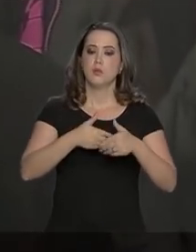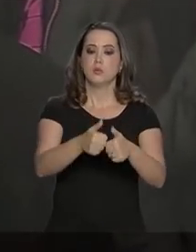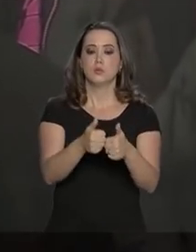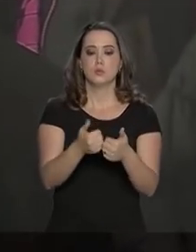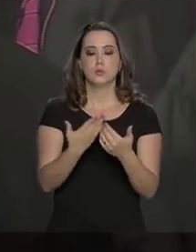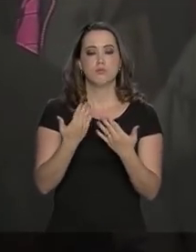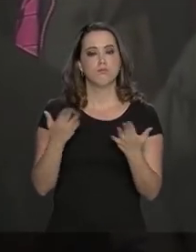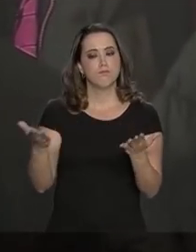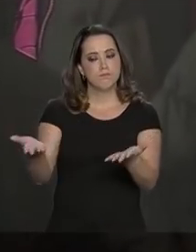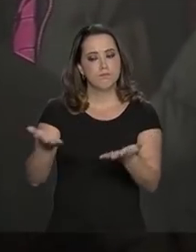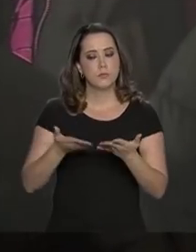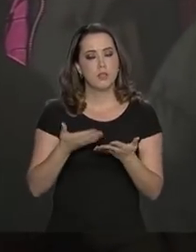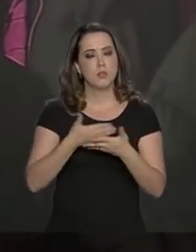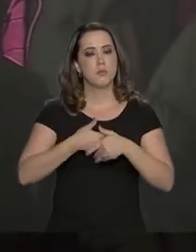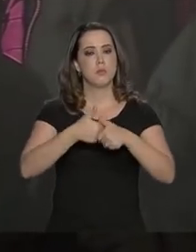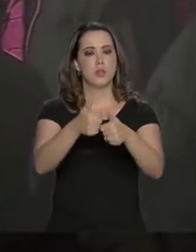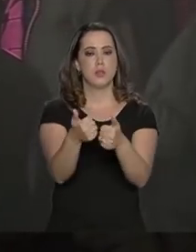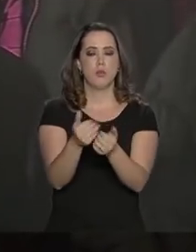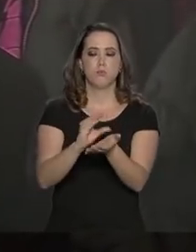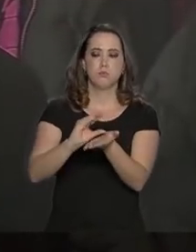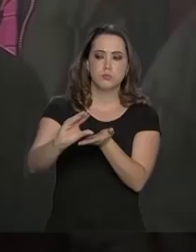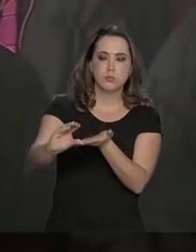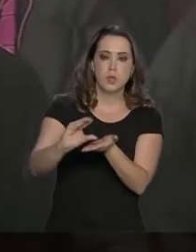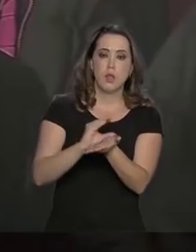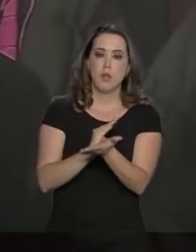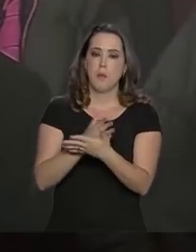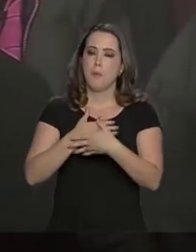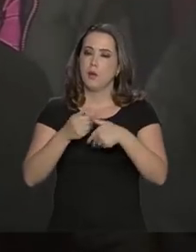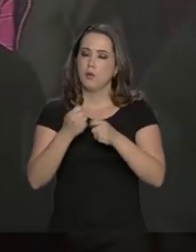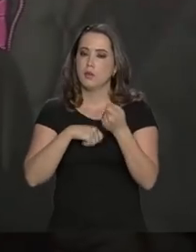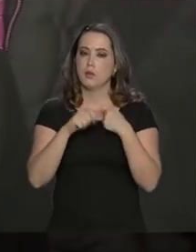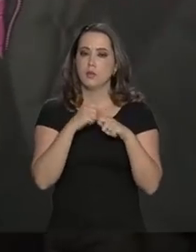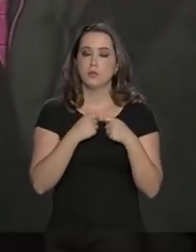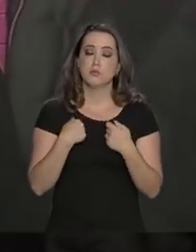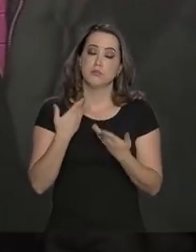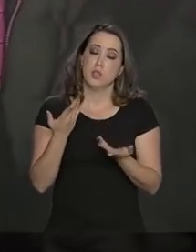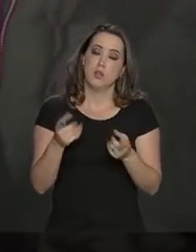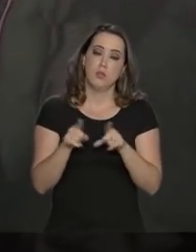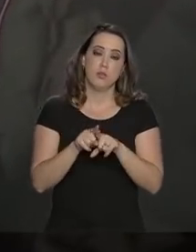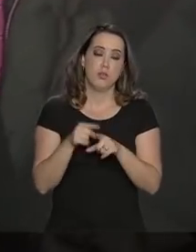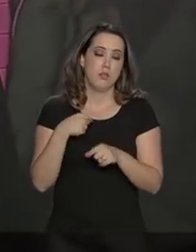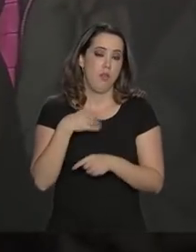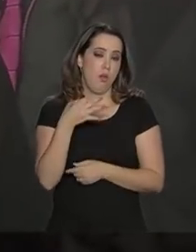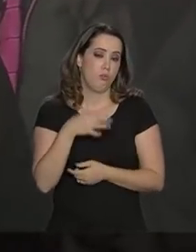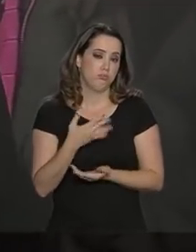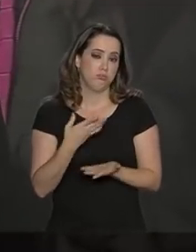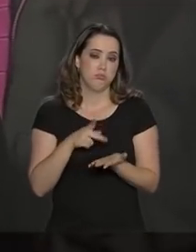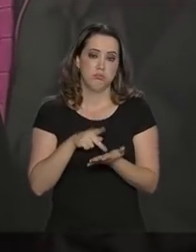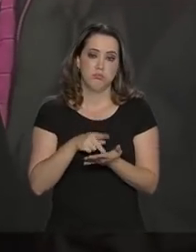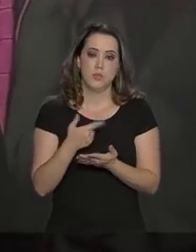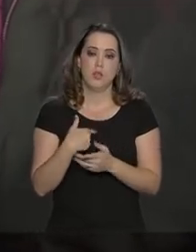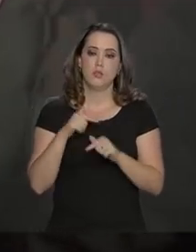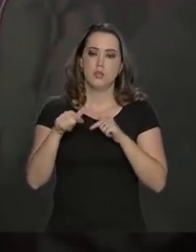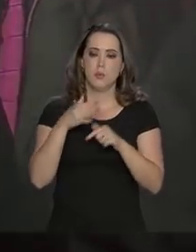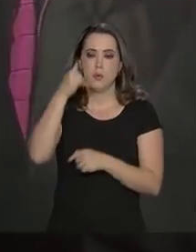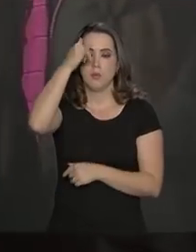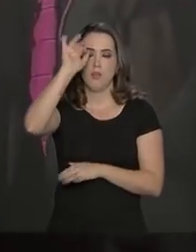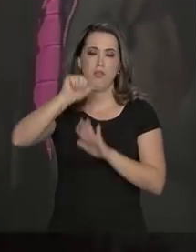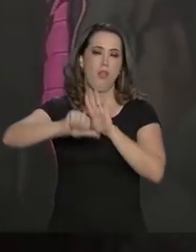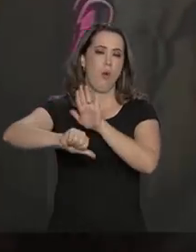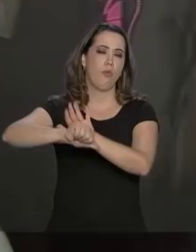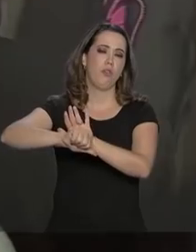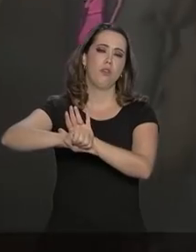mais receptivo para investimentos, dinamizar a economia e, na minha parte, na verdade, é esse trabalho contra o crime,